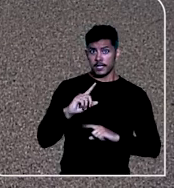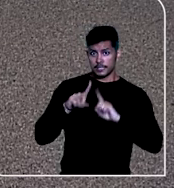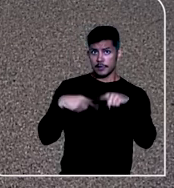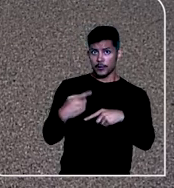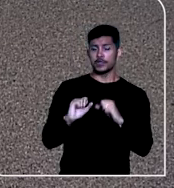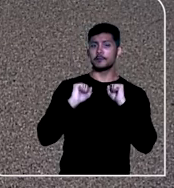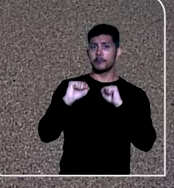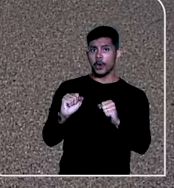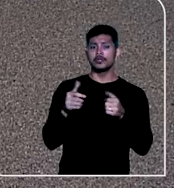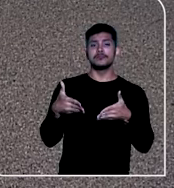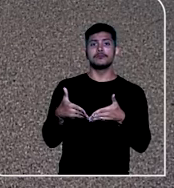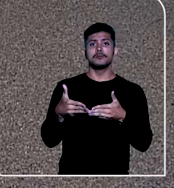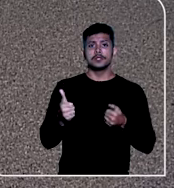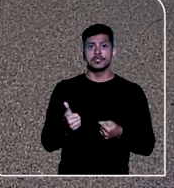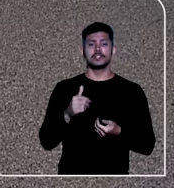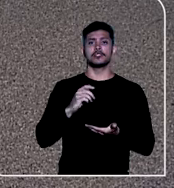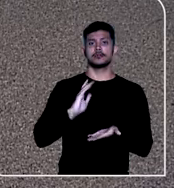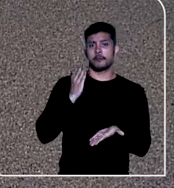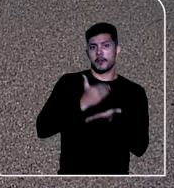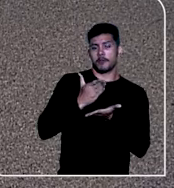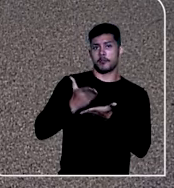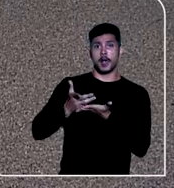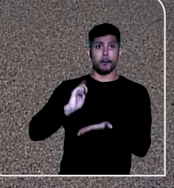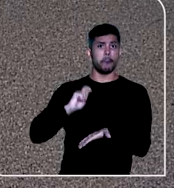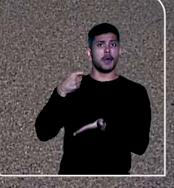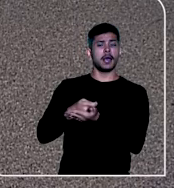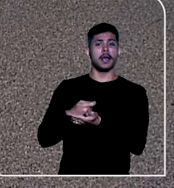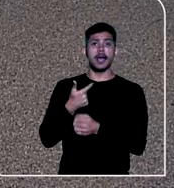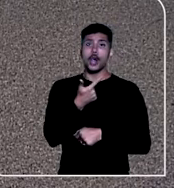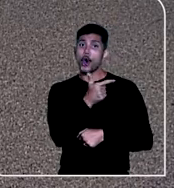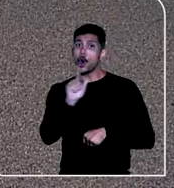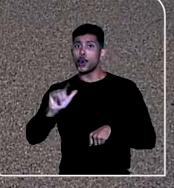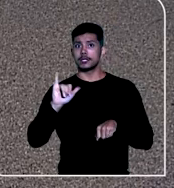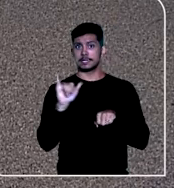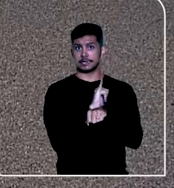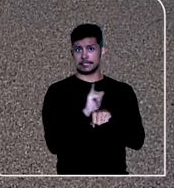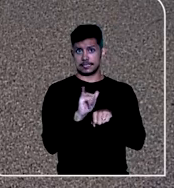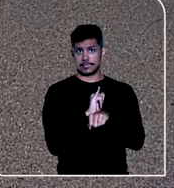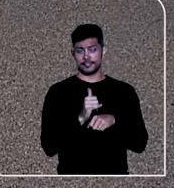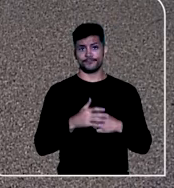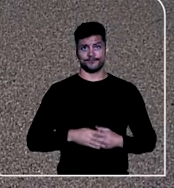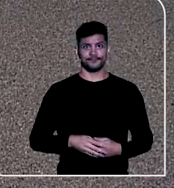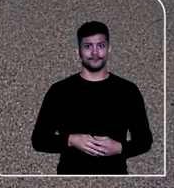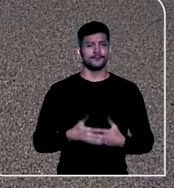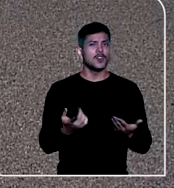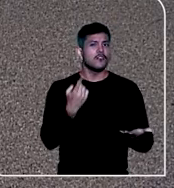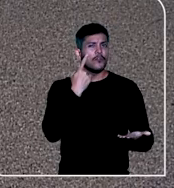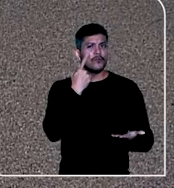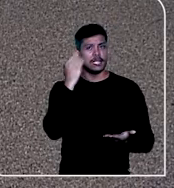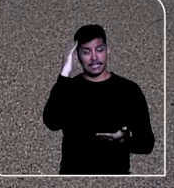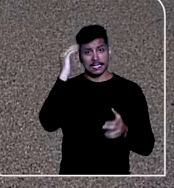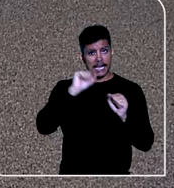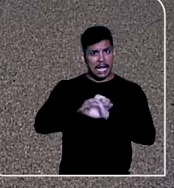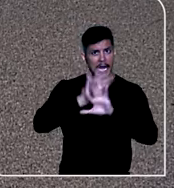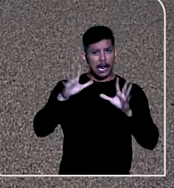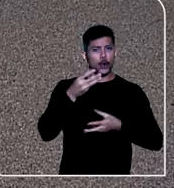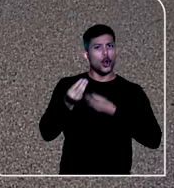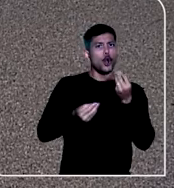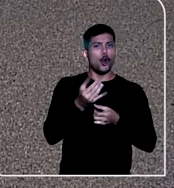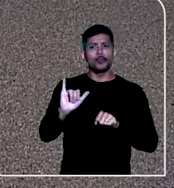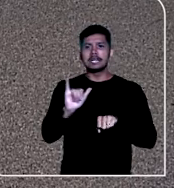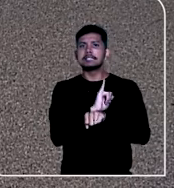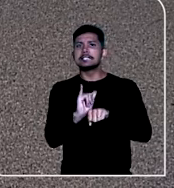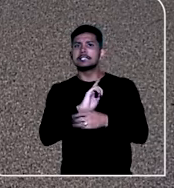pode cobrar as parcelas atrasadas da pensão por outros meios de execução do débito. Vamos entender que